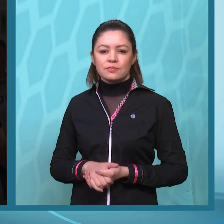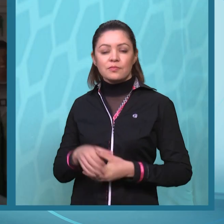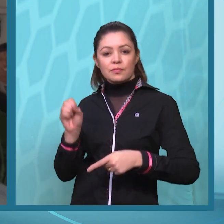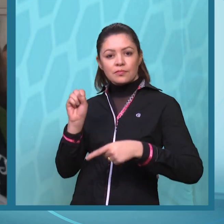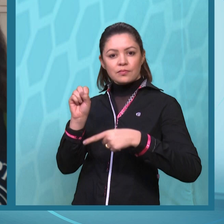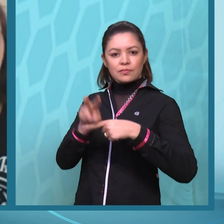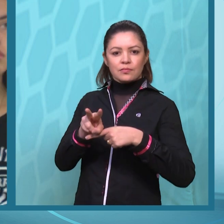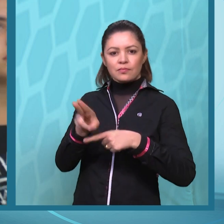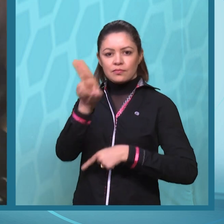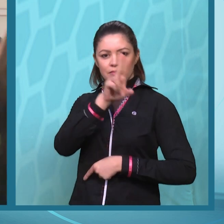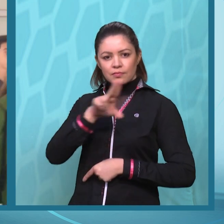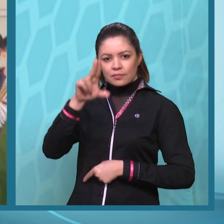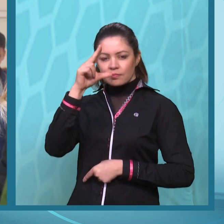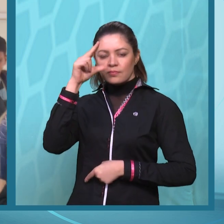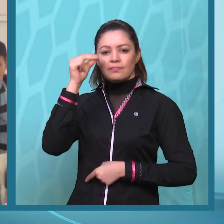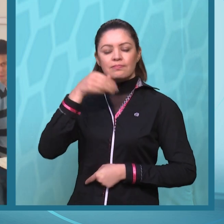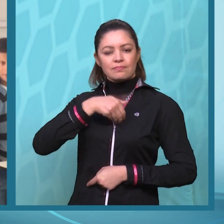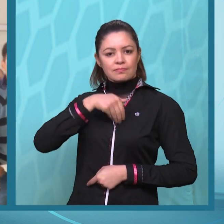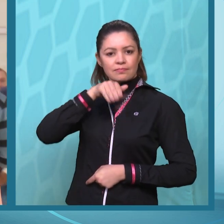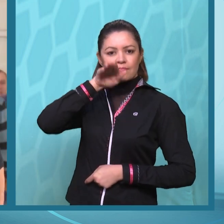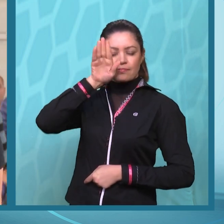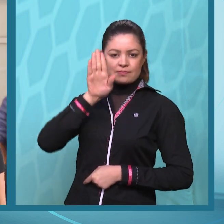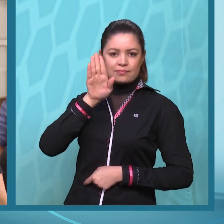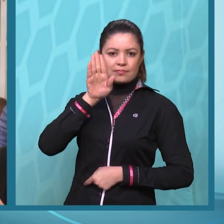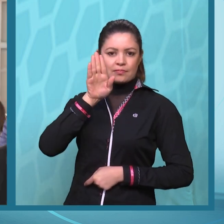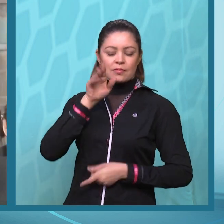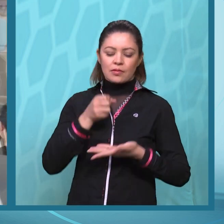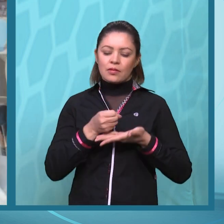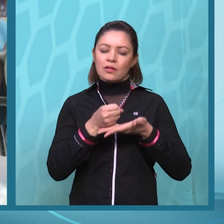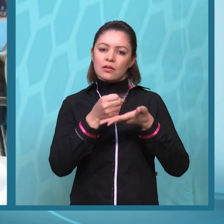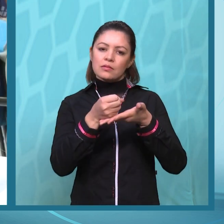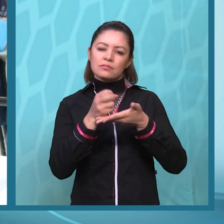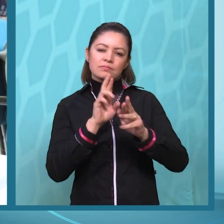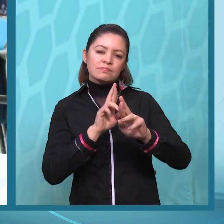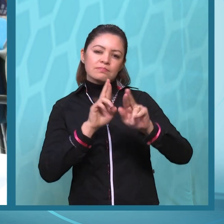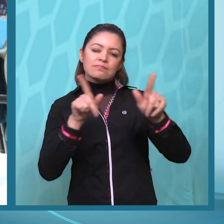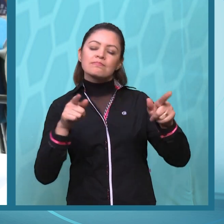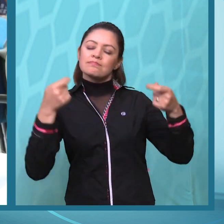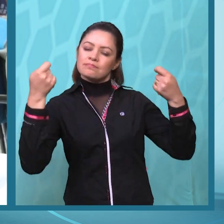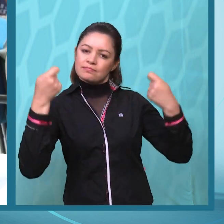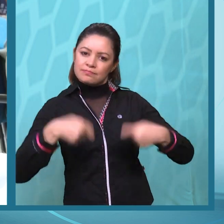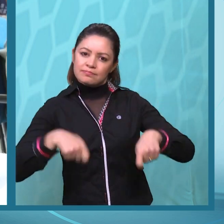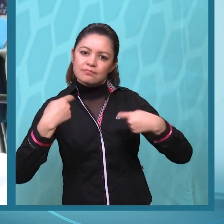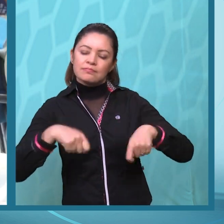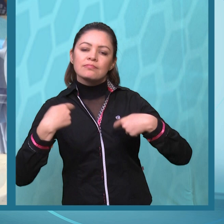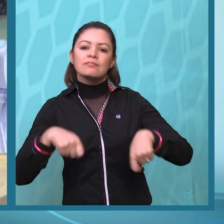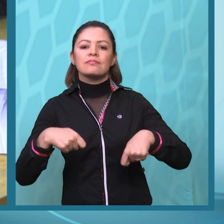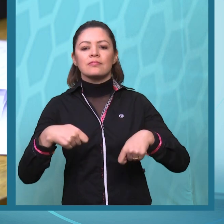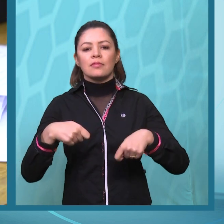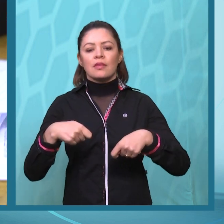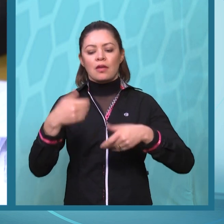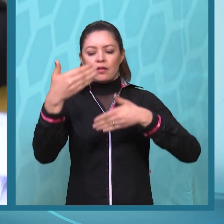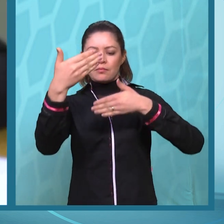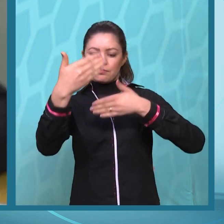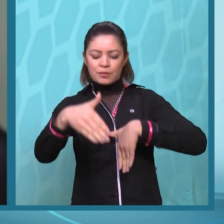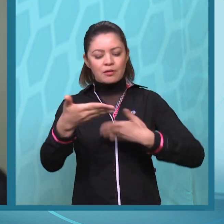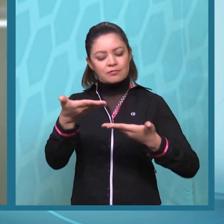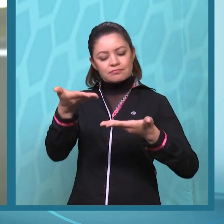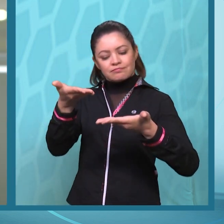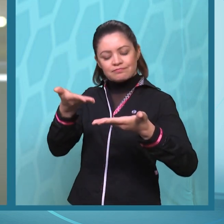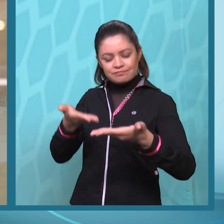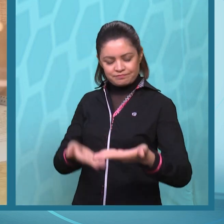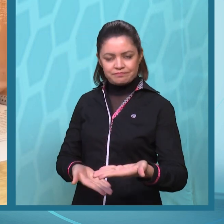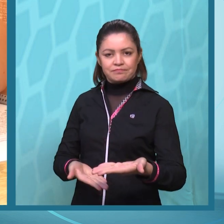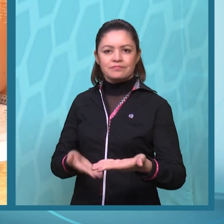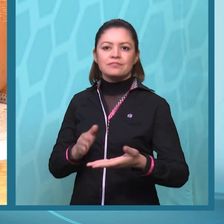Os candidatos a uma das vagas ofertadas pela Unicentro e que precisam de atendimento diferenciado contam com o